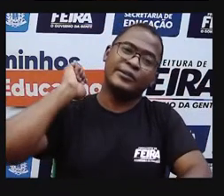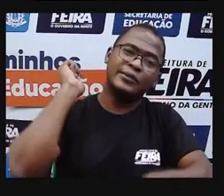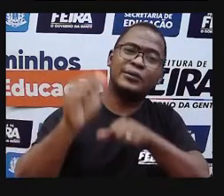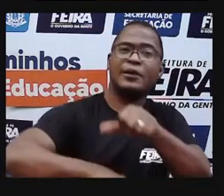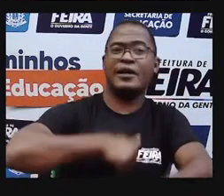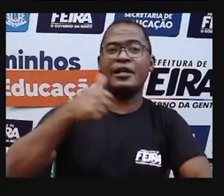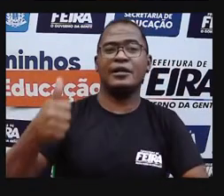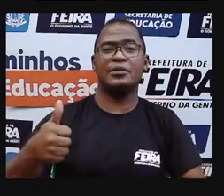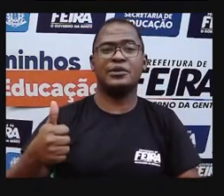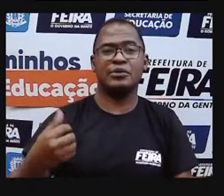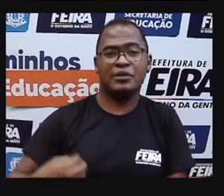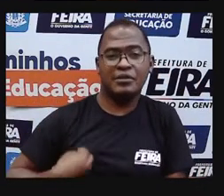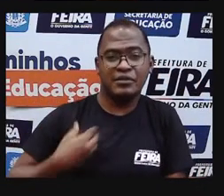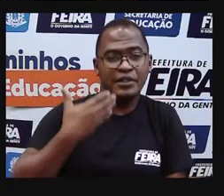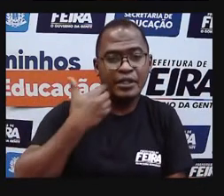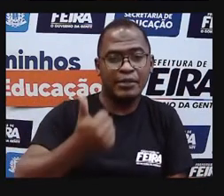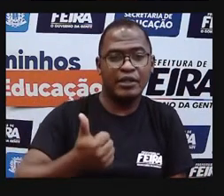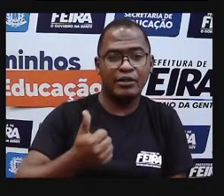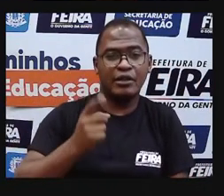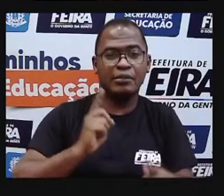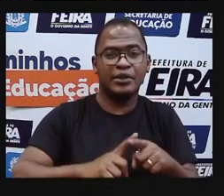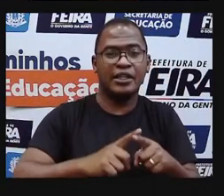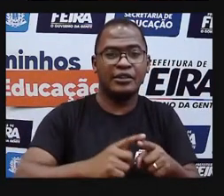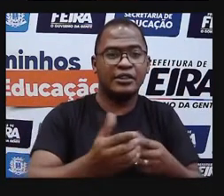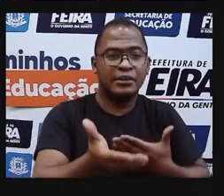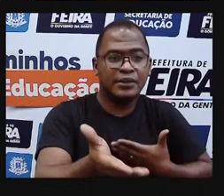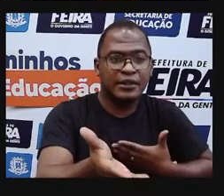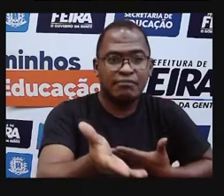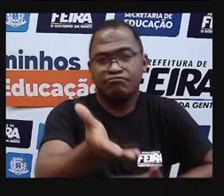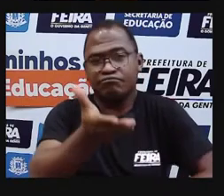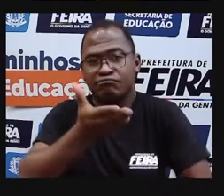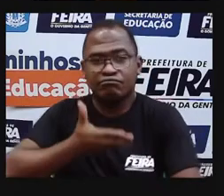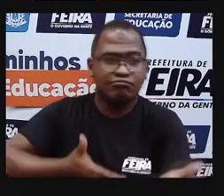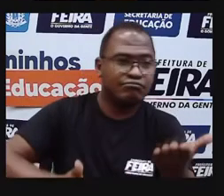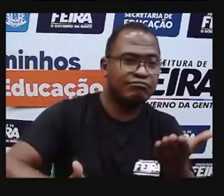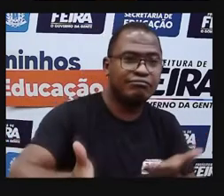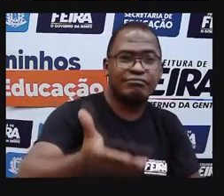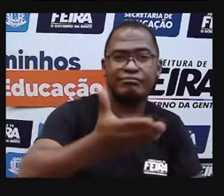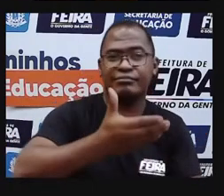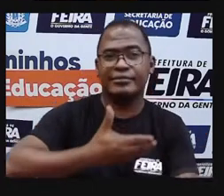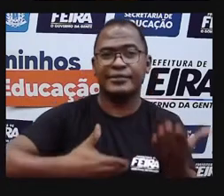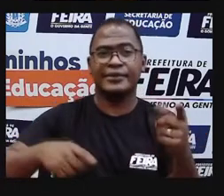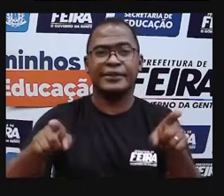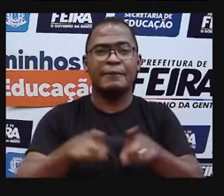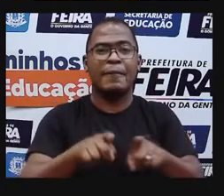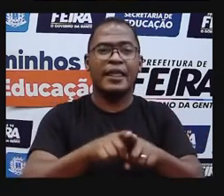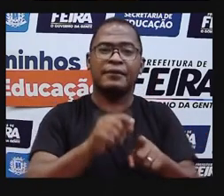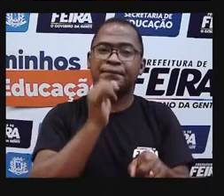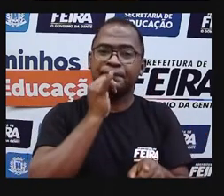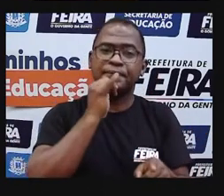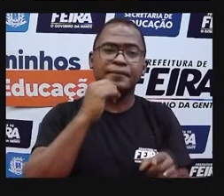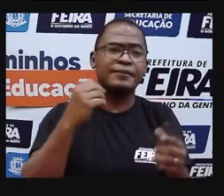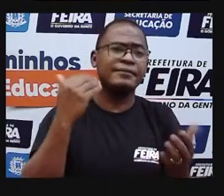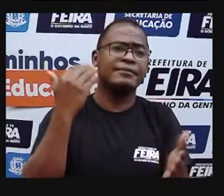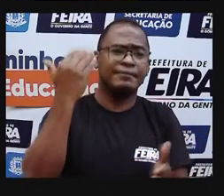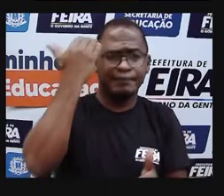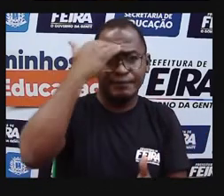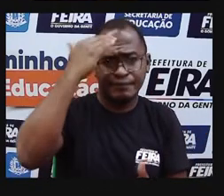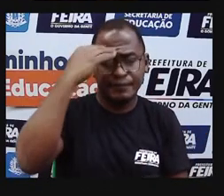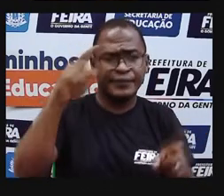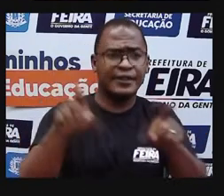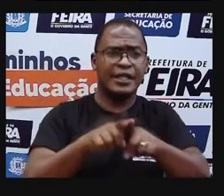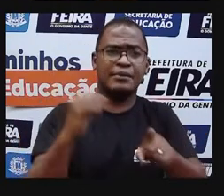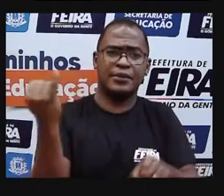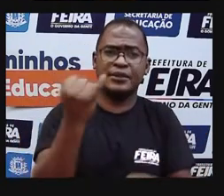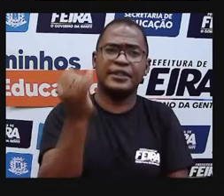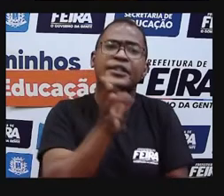a gente transforma o nosso conhecimento, que a gente ressignifica as nossas crenças, os nossos valores, os nossos